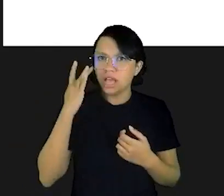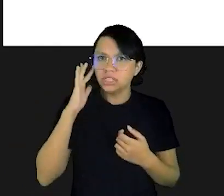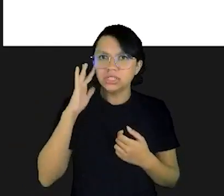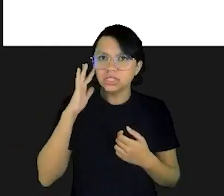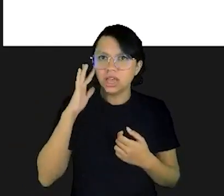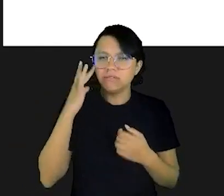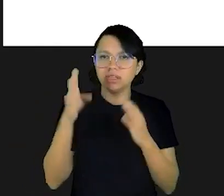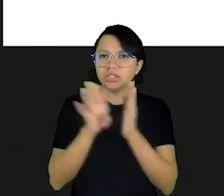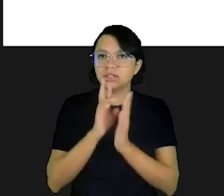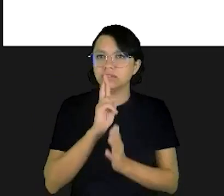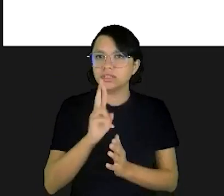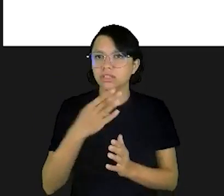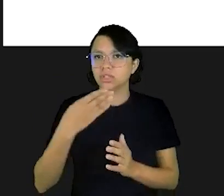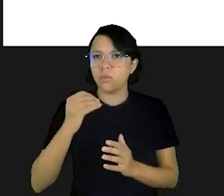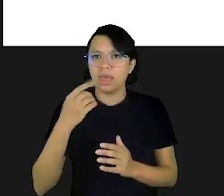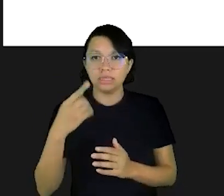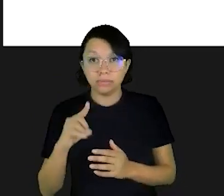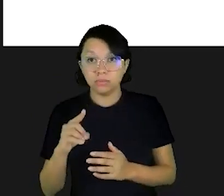achava que ia dar quarenta mil?